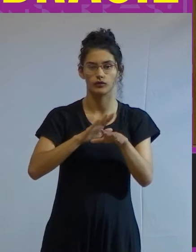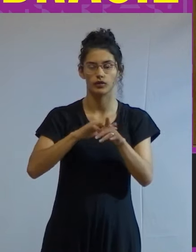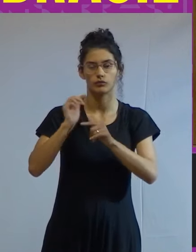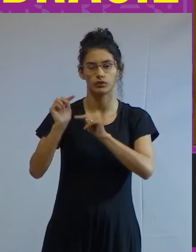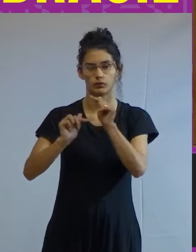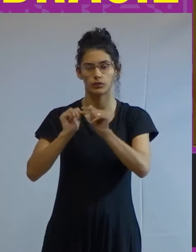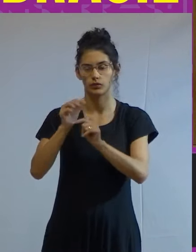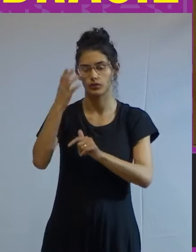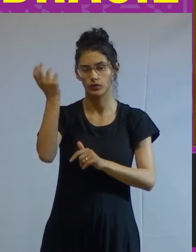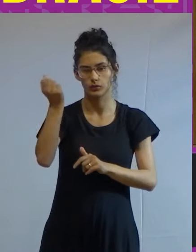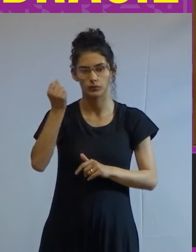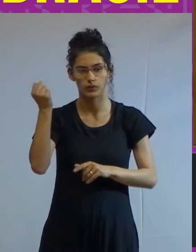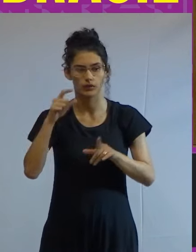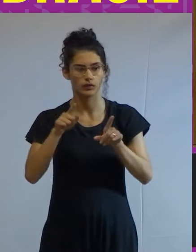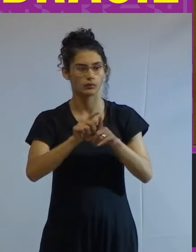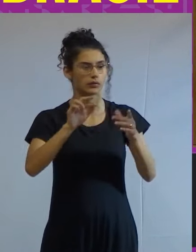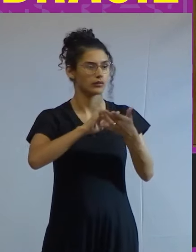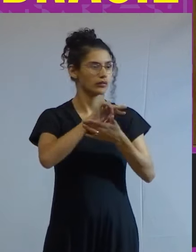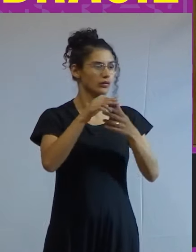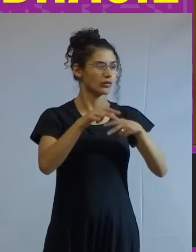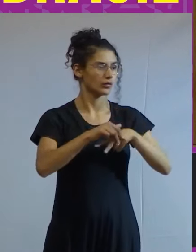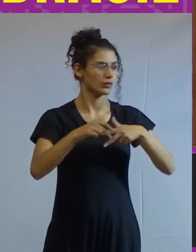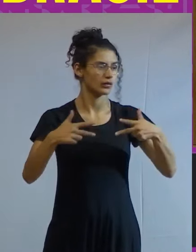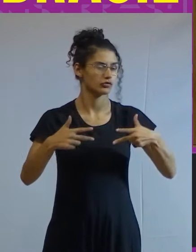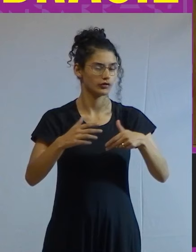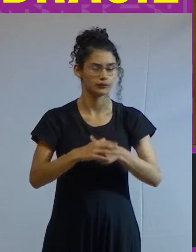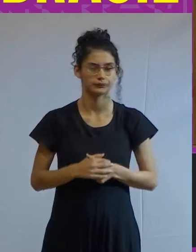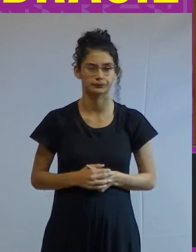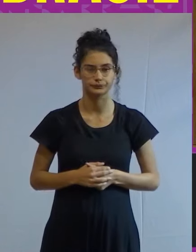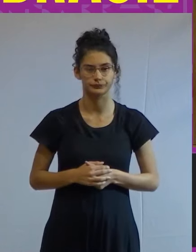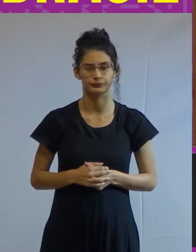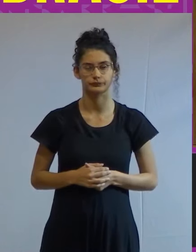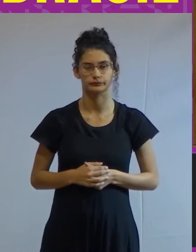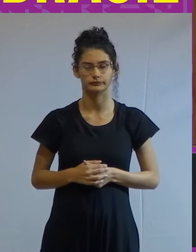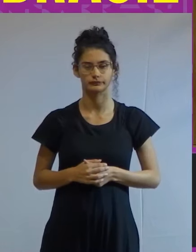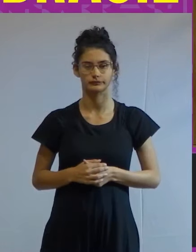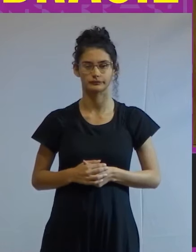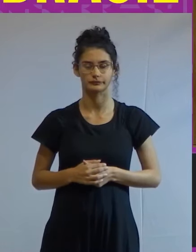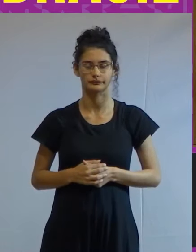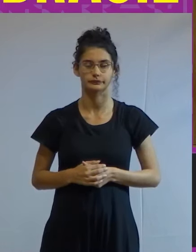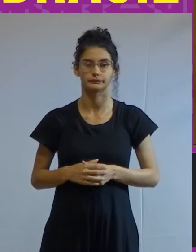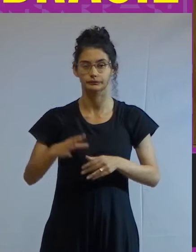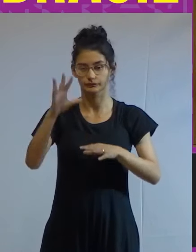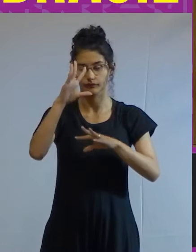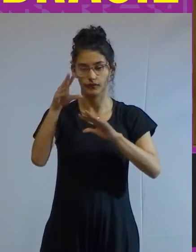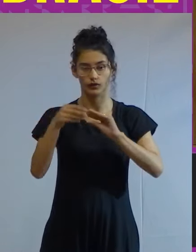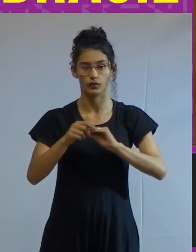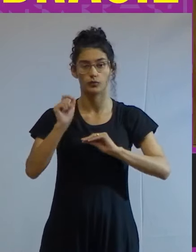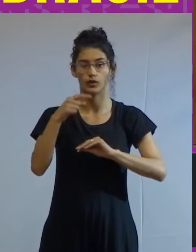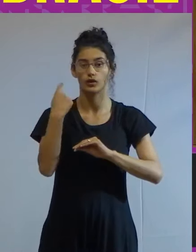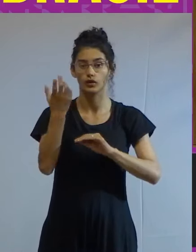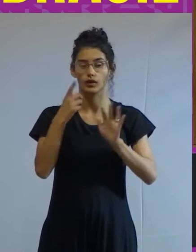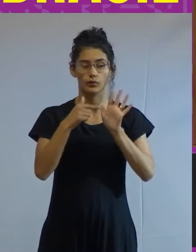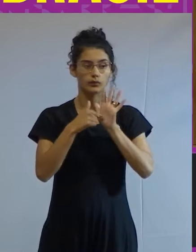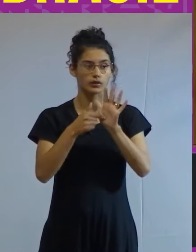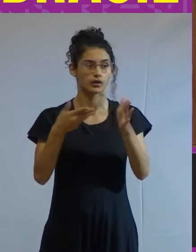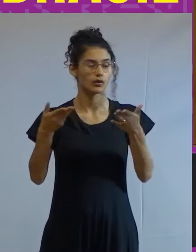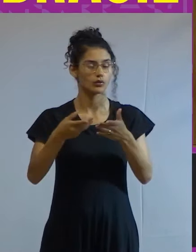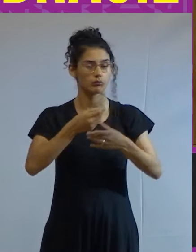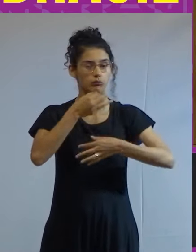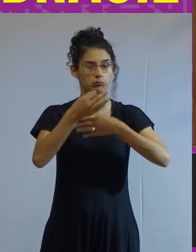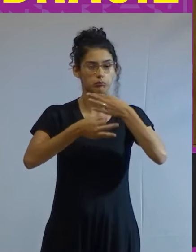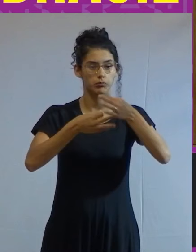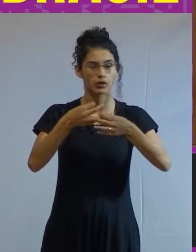trabalhadores brancos e ou etnicamente dominantes em resumo o que pretendemos demonstrar com as